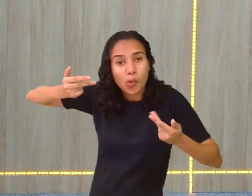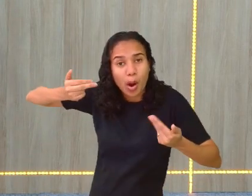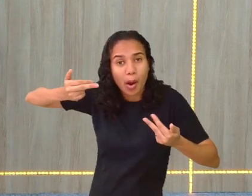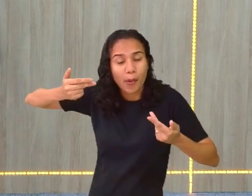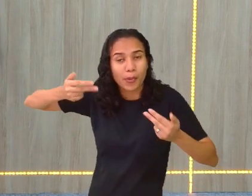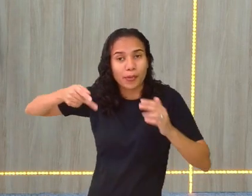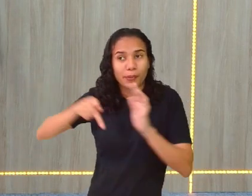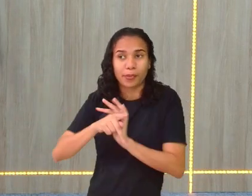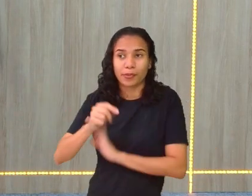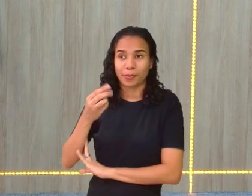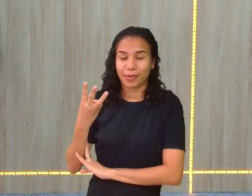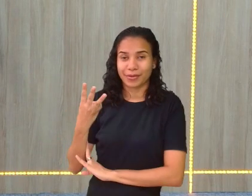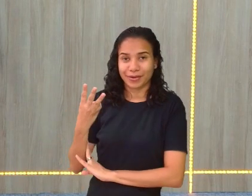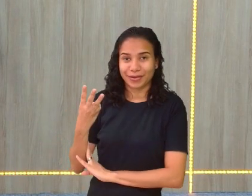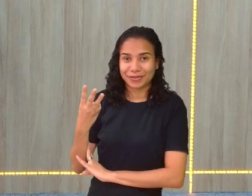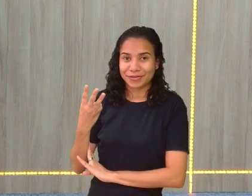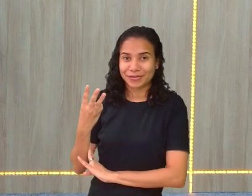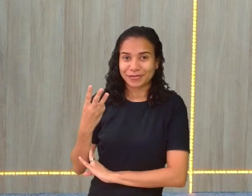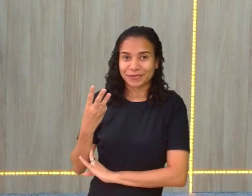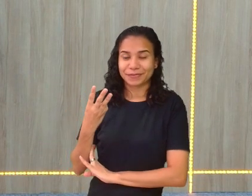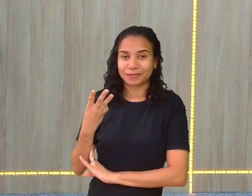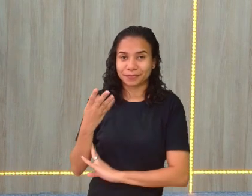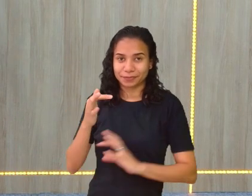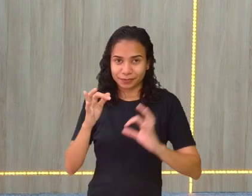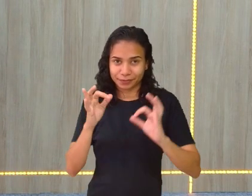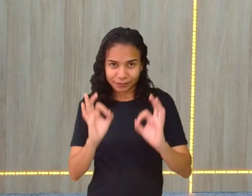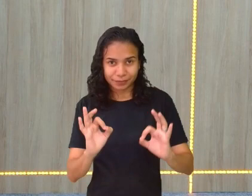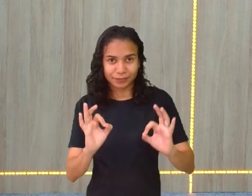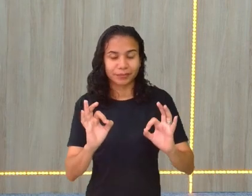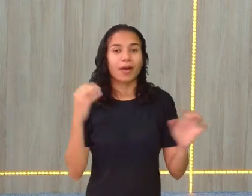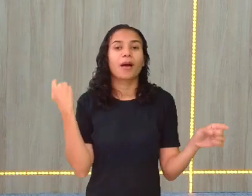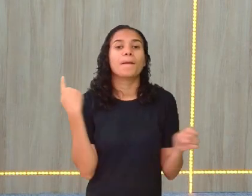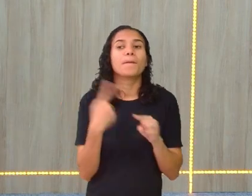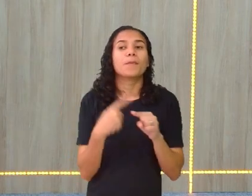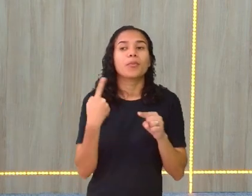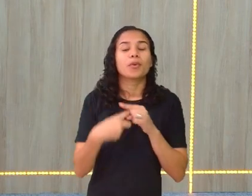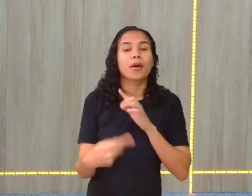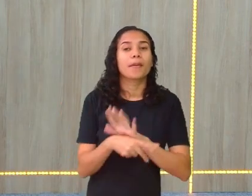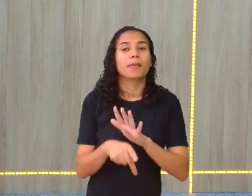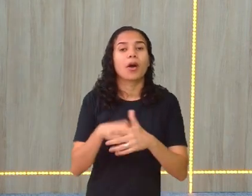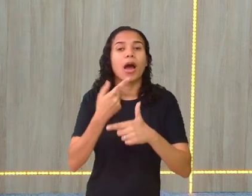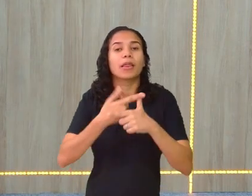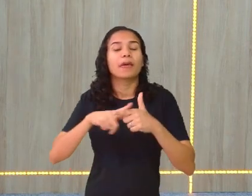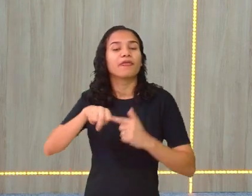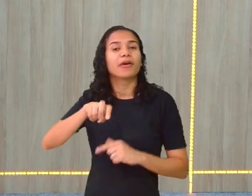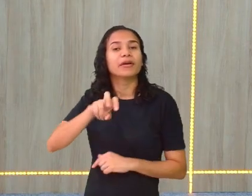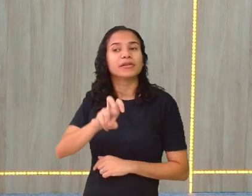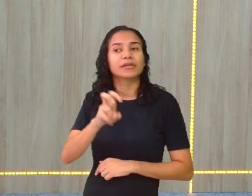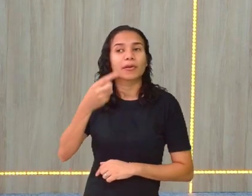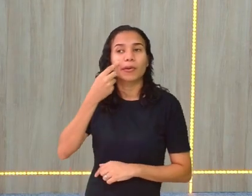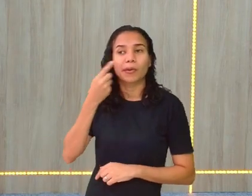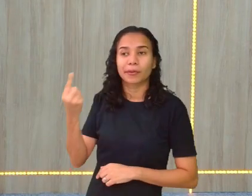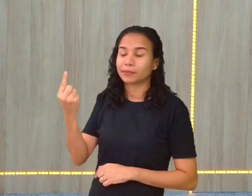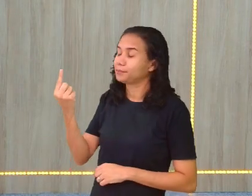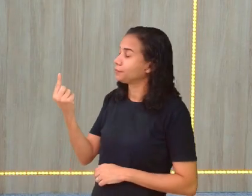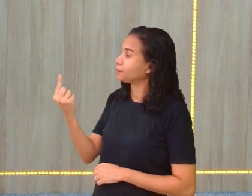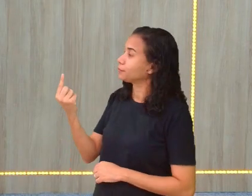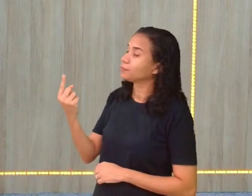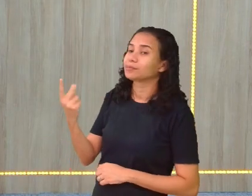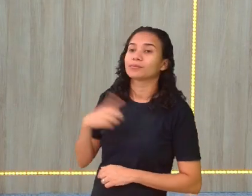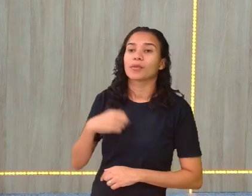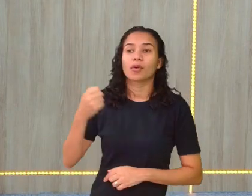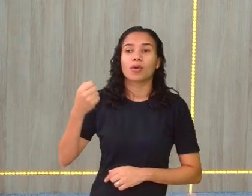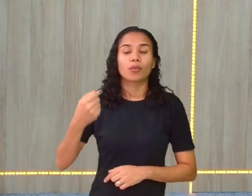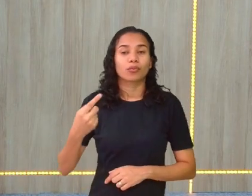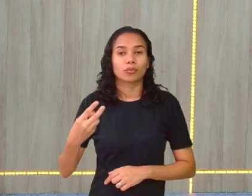de pegar três aqui. Tá? Porque estou dividido em cinco. Aqui, eu estou dividido em cinco.